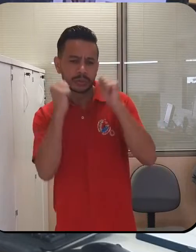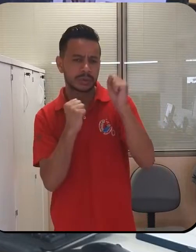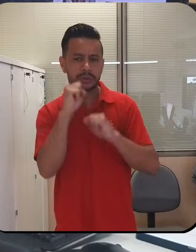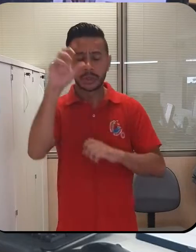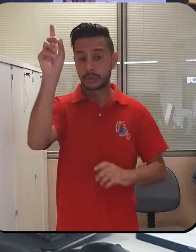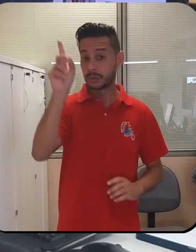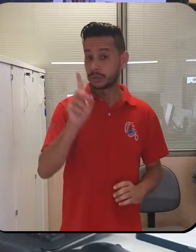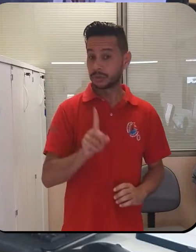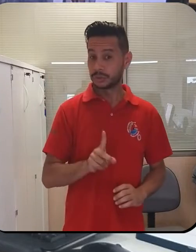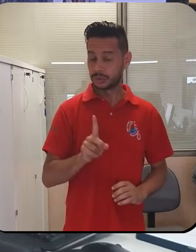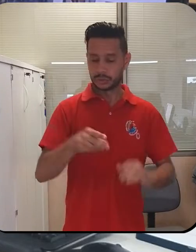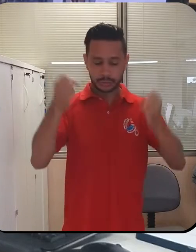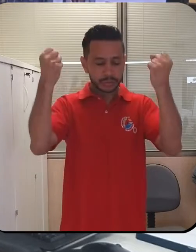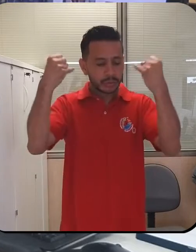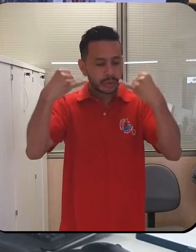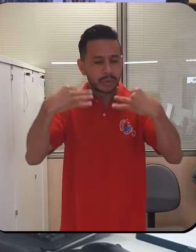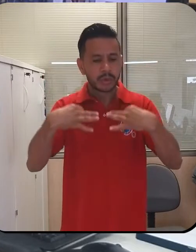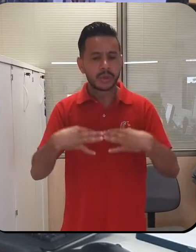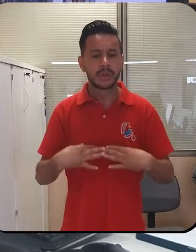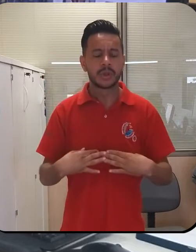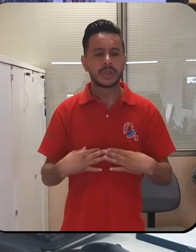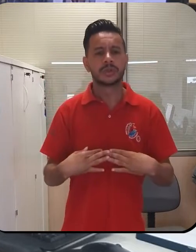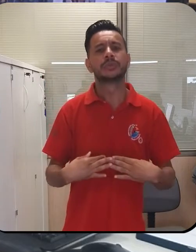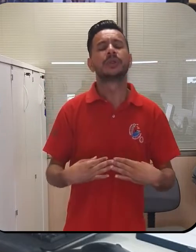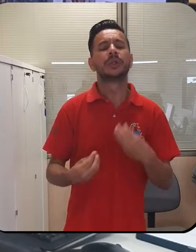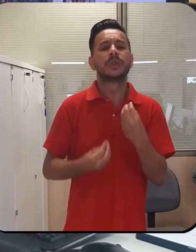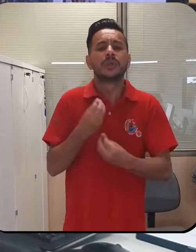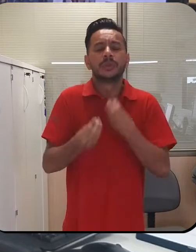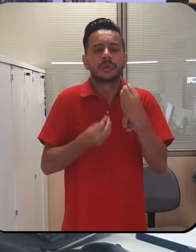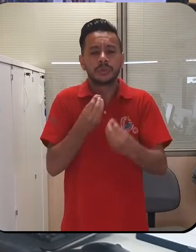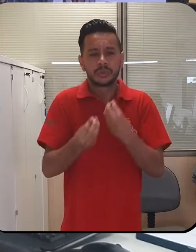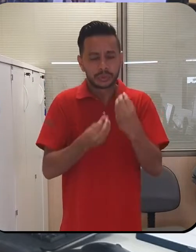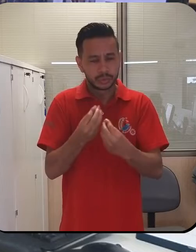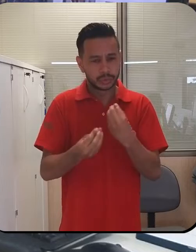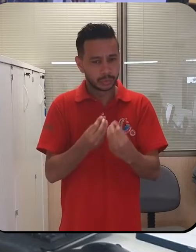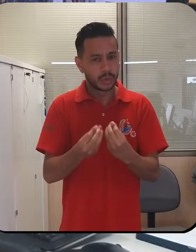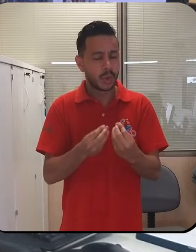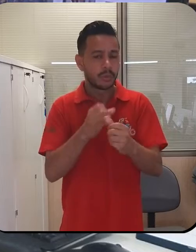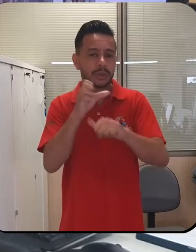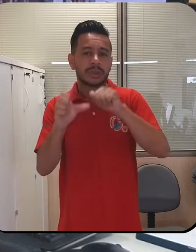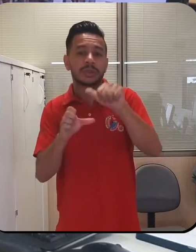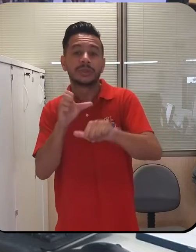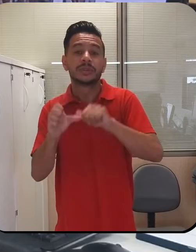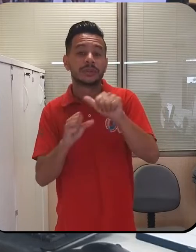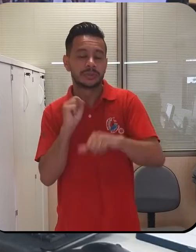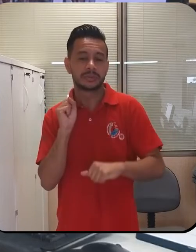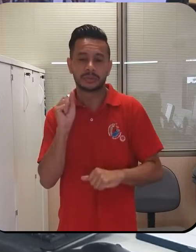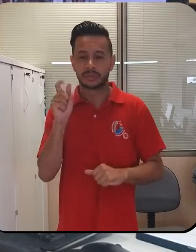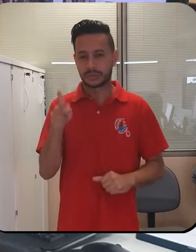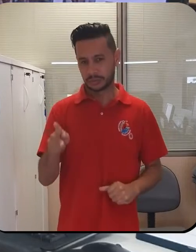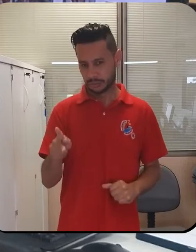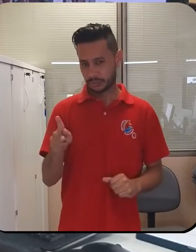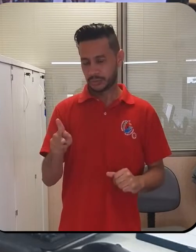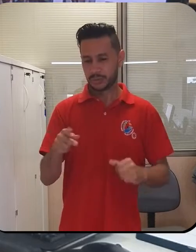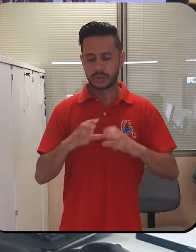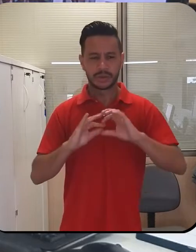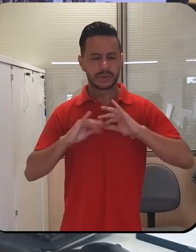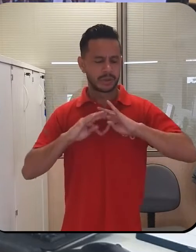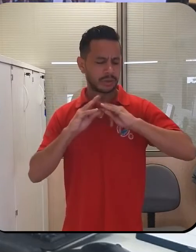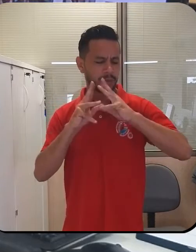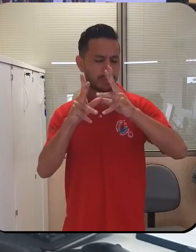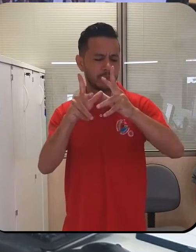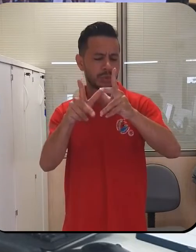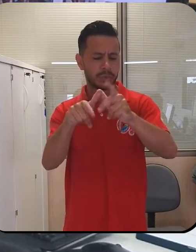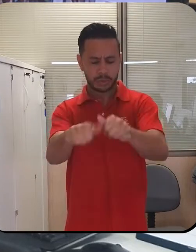das medidas provisórias dos decretos e das reformas anunciadas pelo governo. E este mesmo tom vai se espalhar pelas